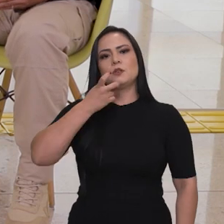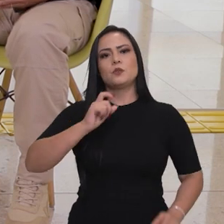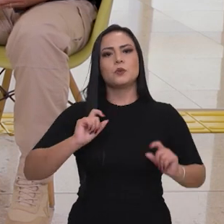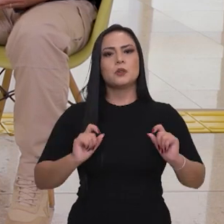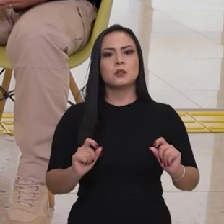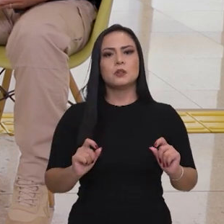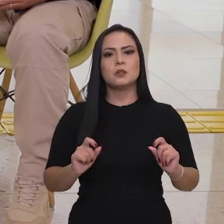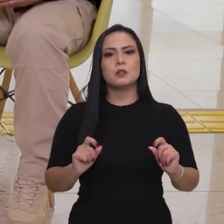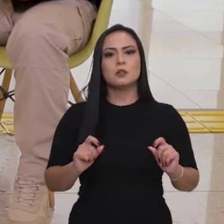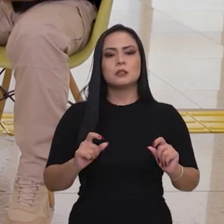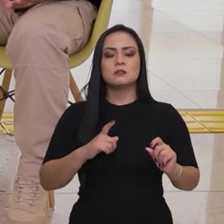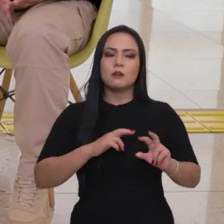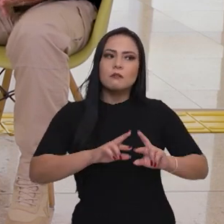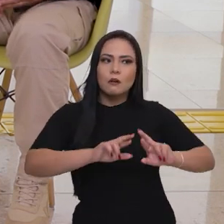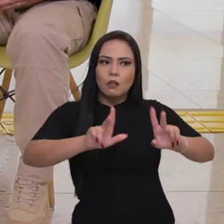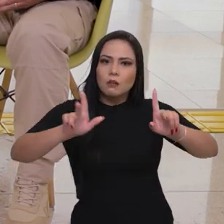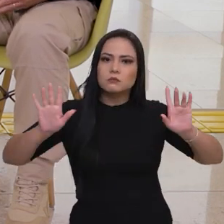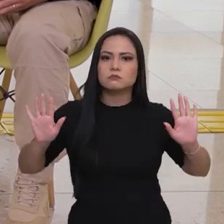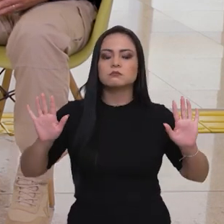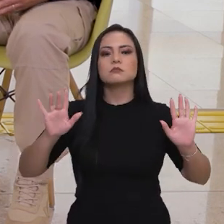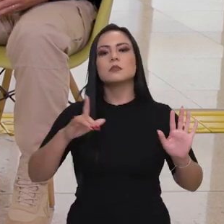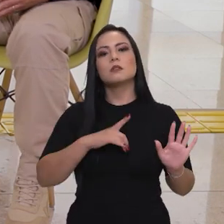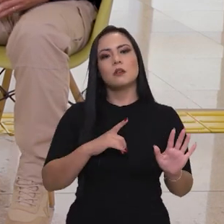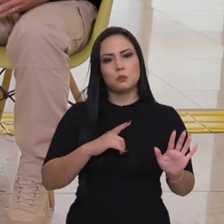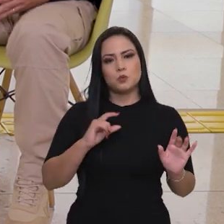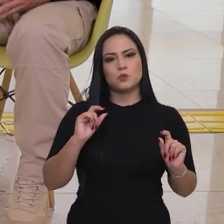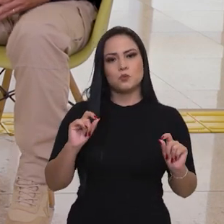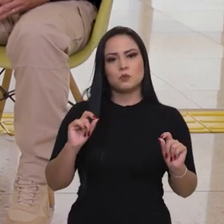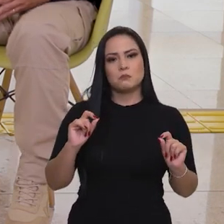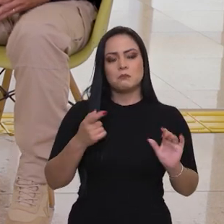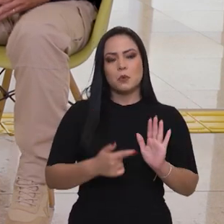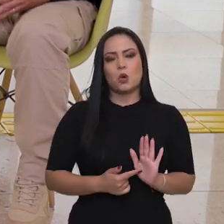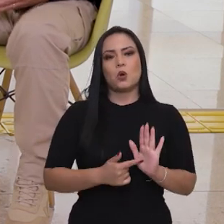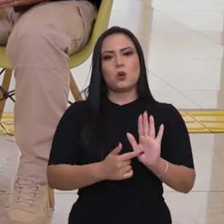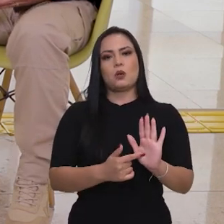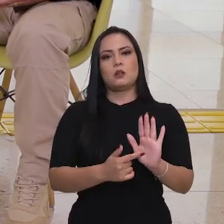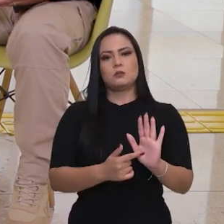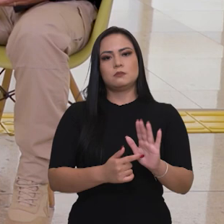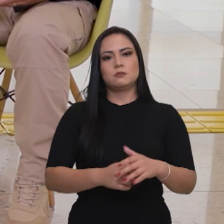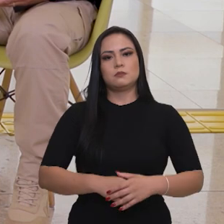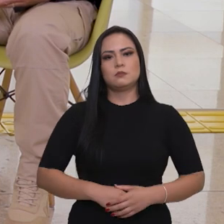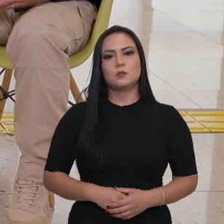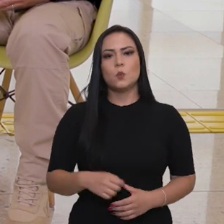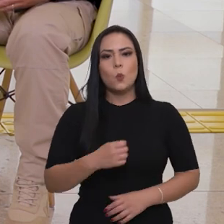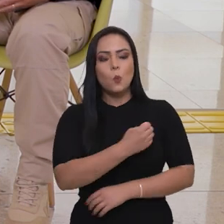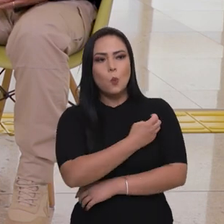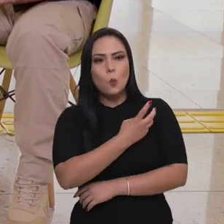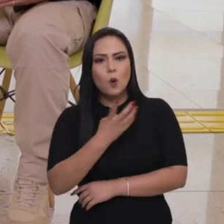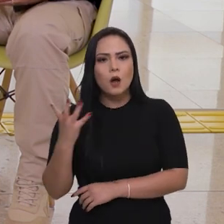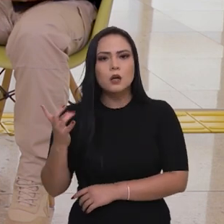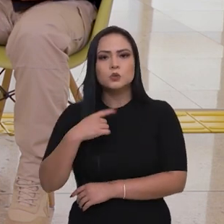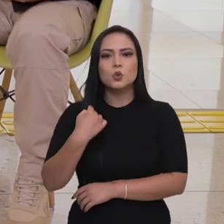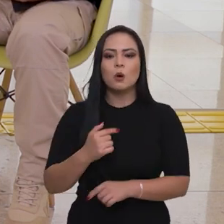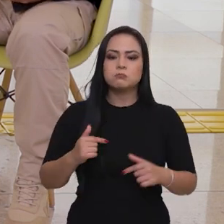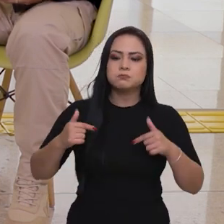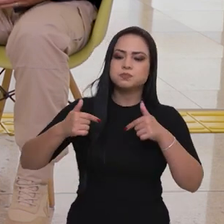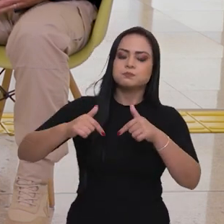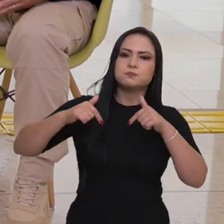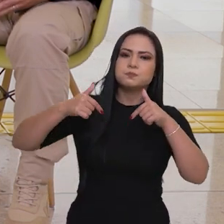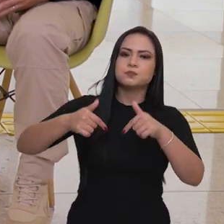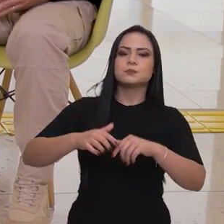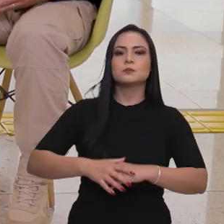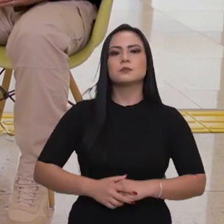lógico que há exceção, que nós temos demonstrado o quanto nós